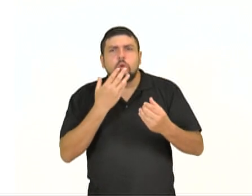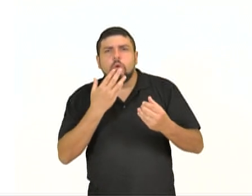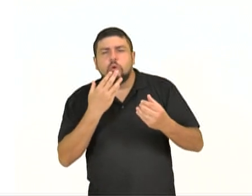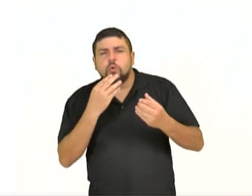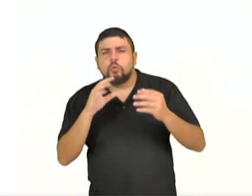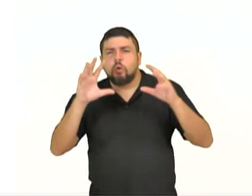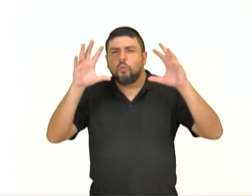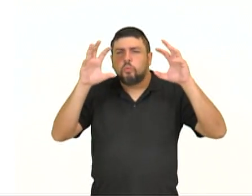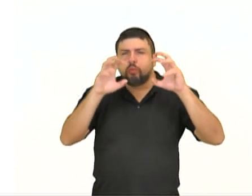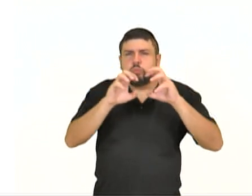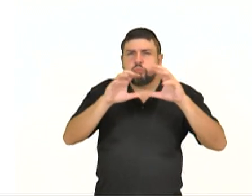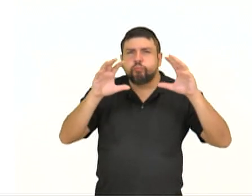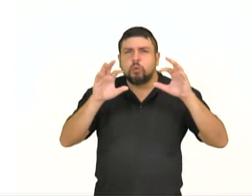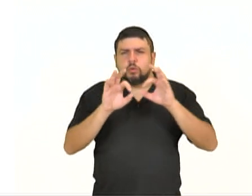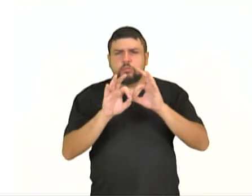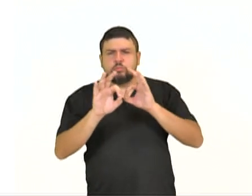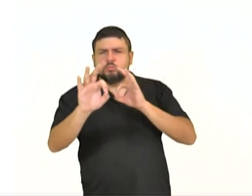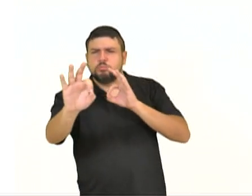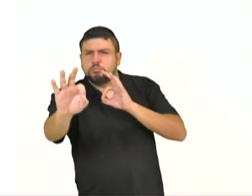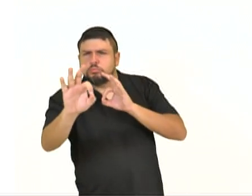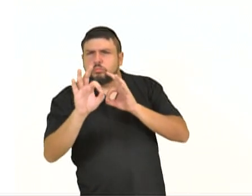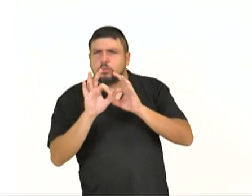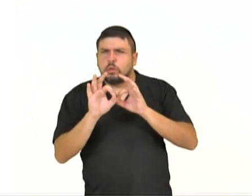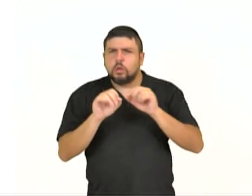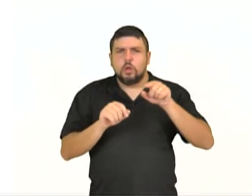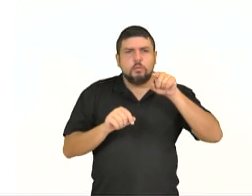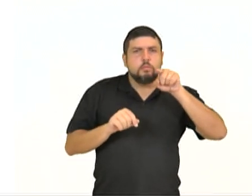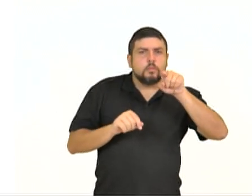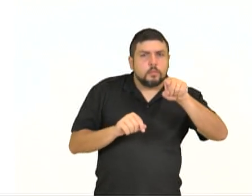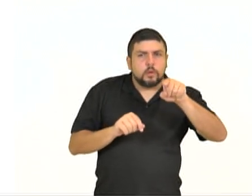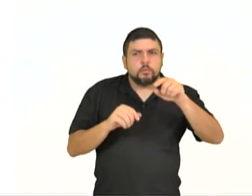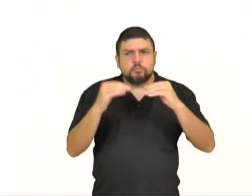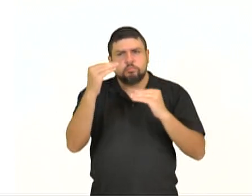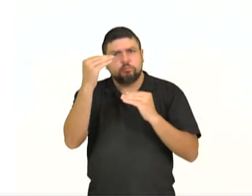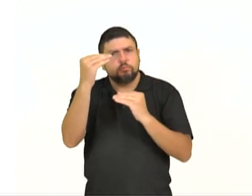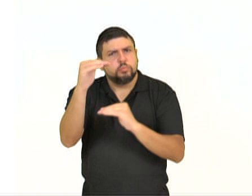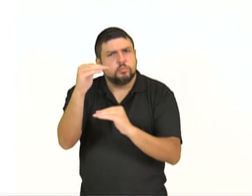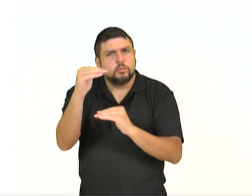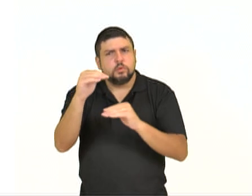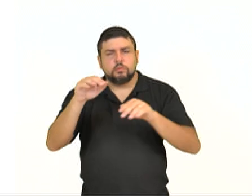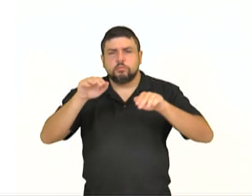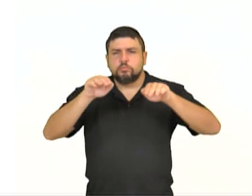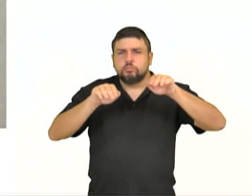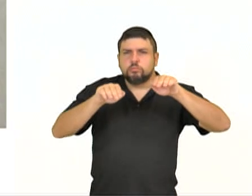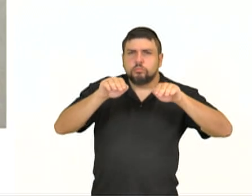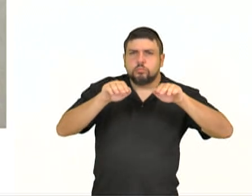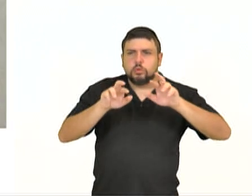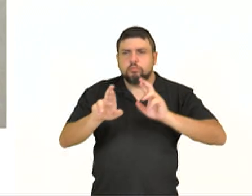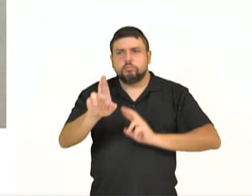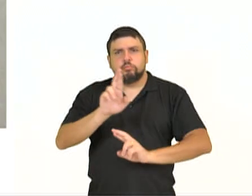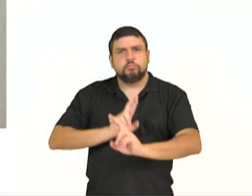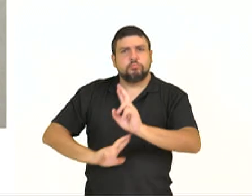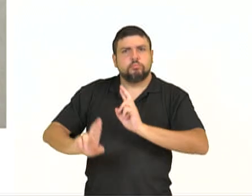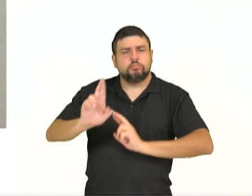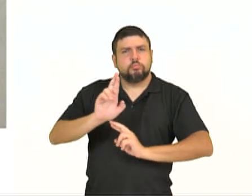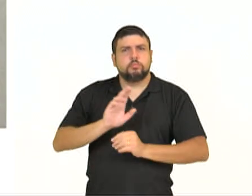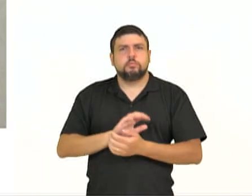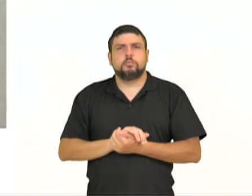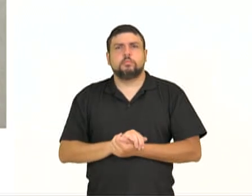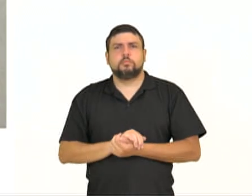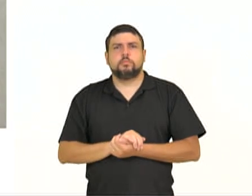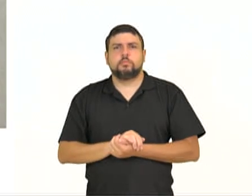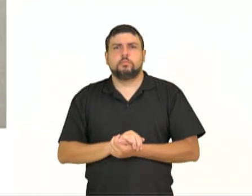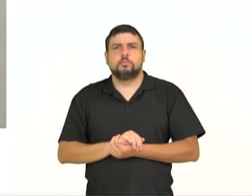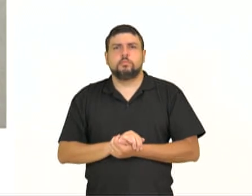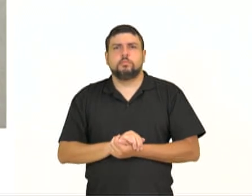linha, espaço, distância, ponto, padrões, equilíbrio, relações. Falando sobre